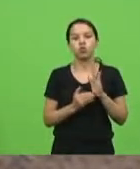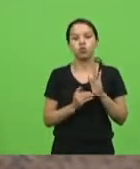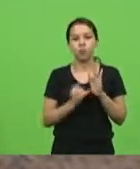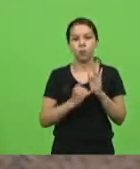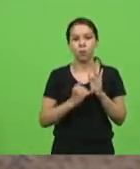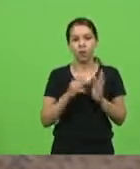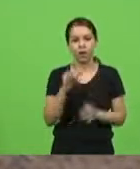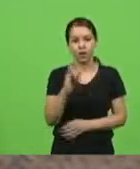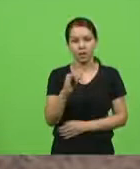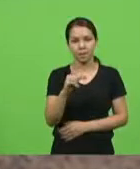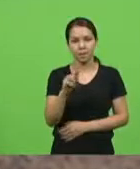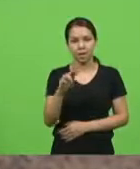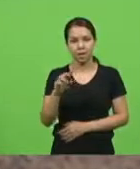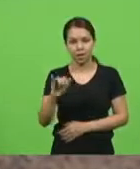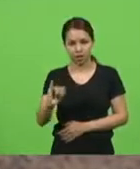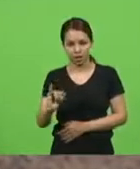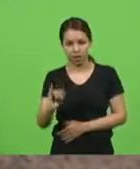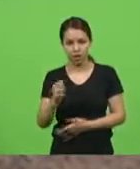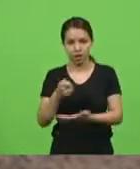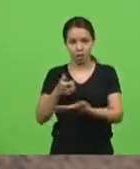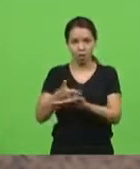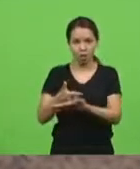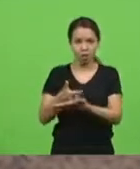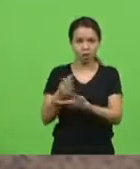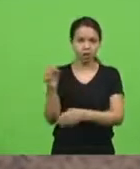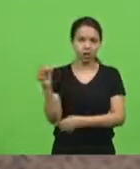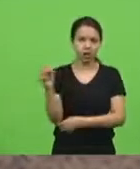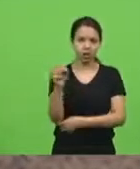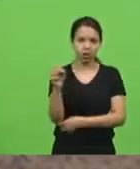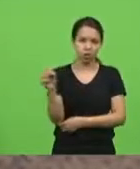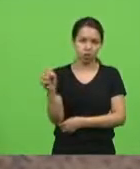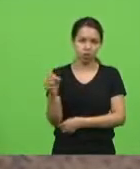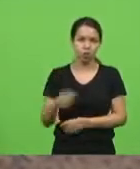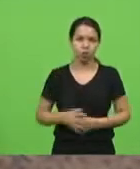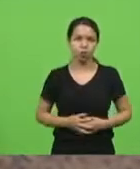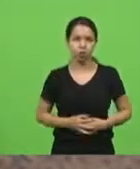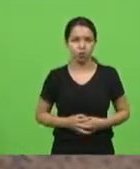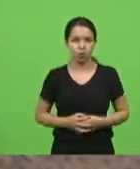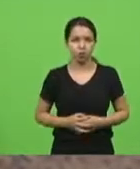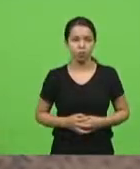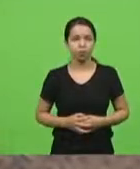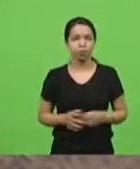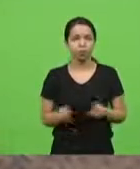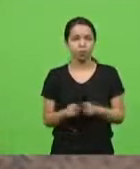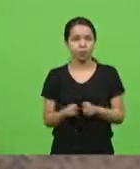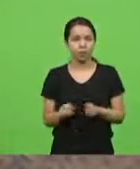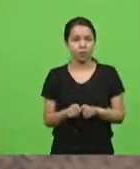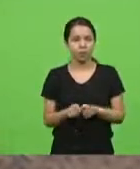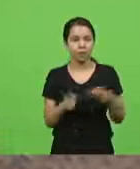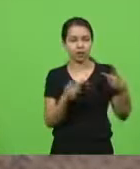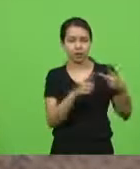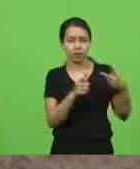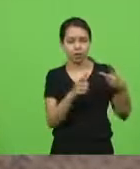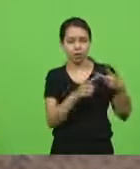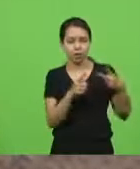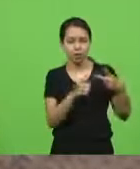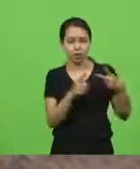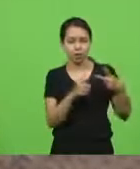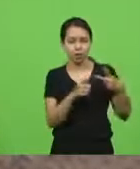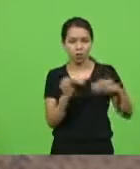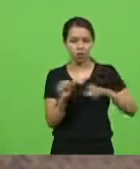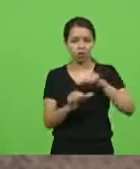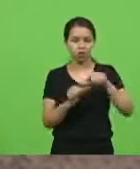compra do veículo. E, segundo, consta na medida aí a alteração do prazo para alienação dos veículos